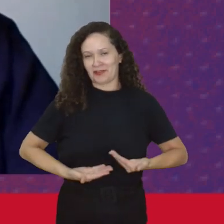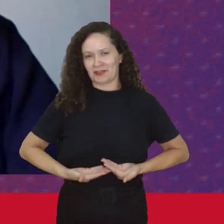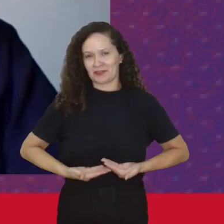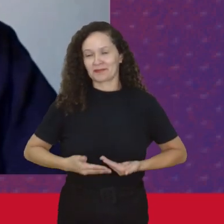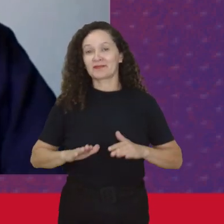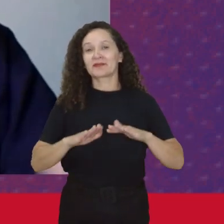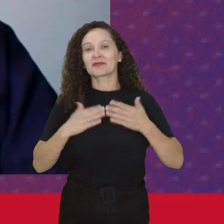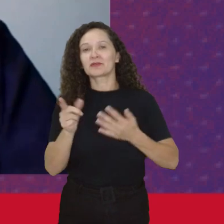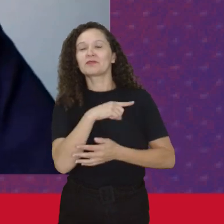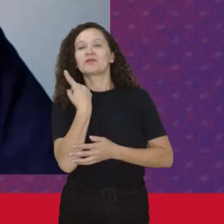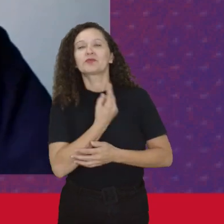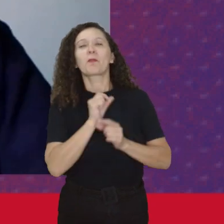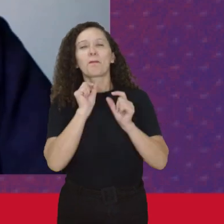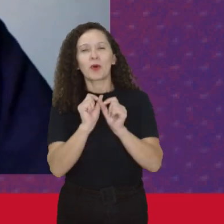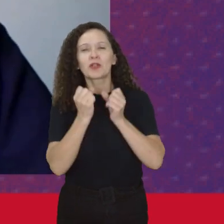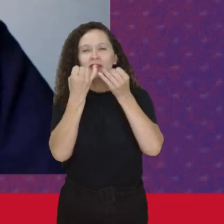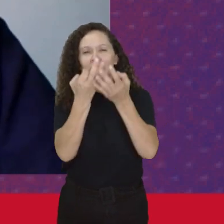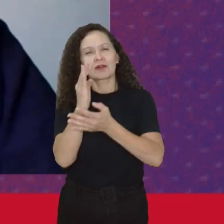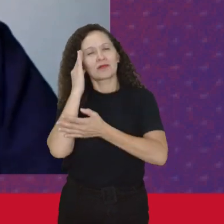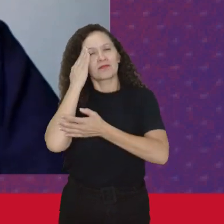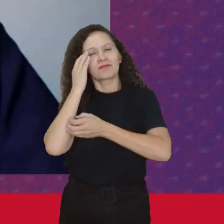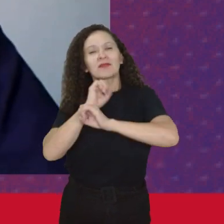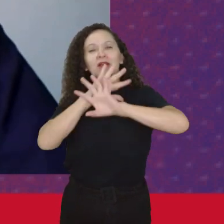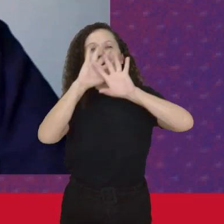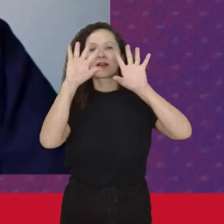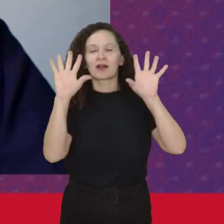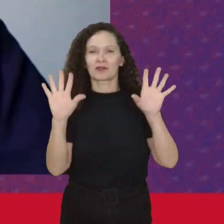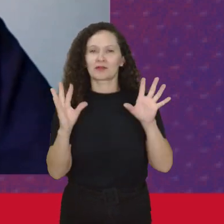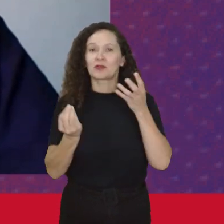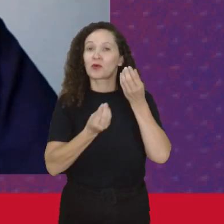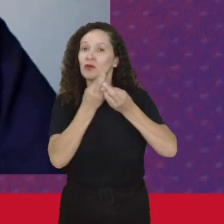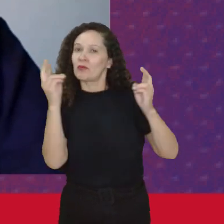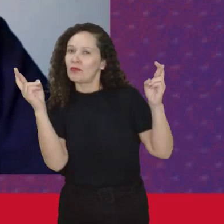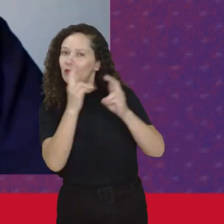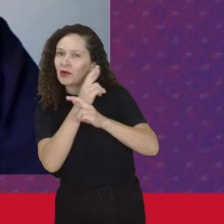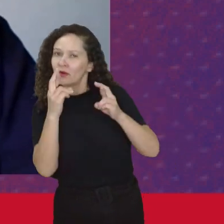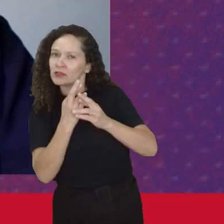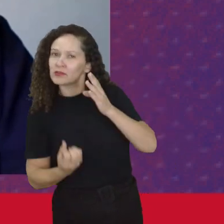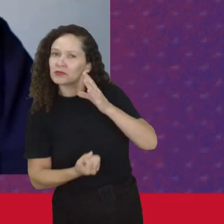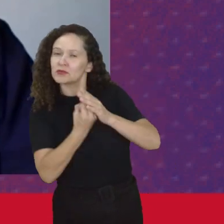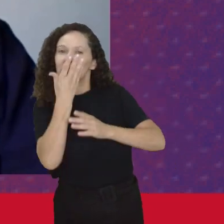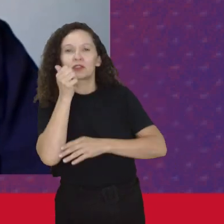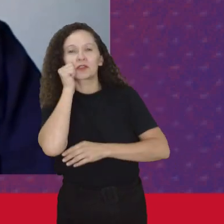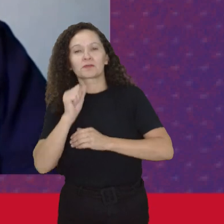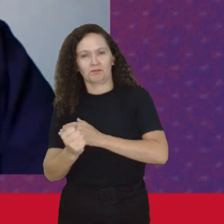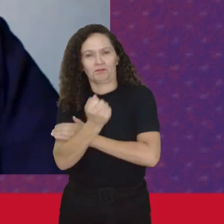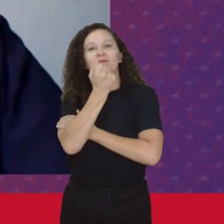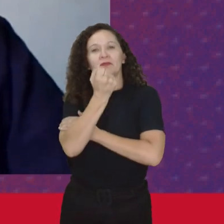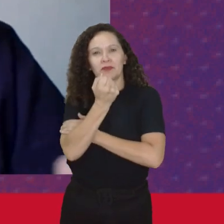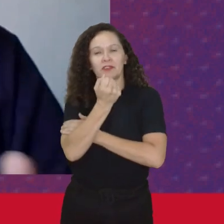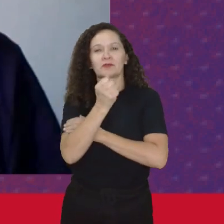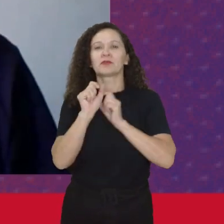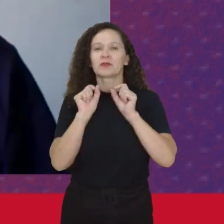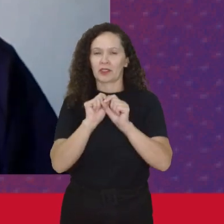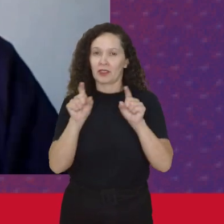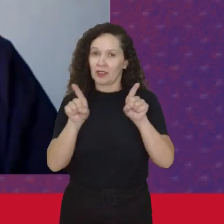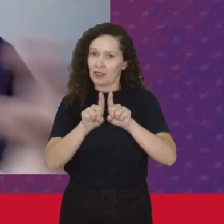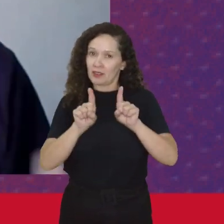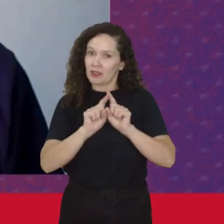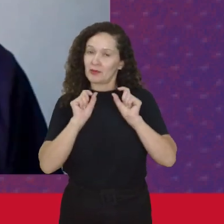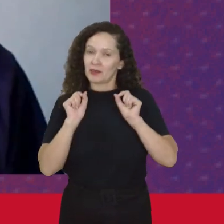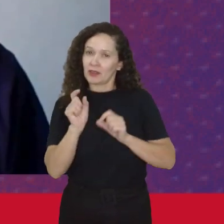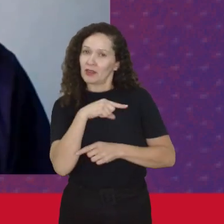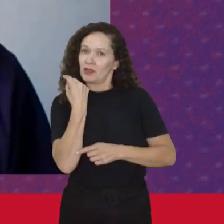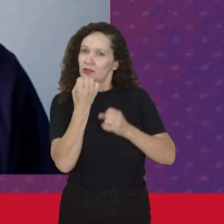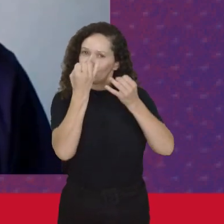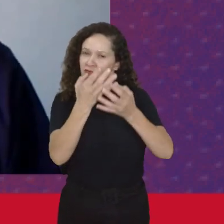Um pouco Uma compreensão Sobre essa relação Da construção Do feminismo Que também Quando a gente